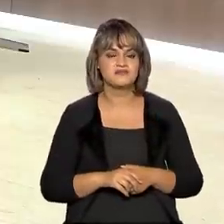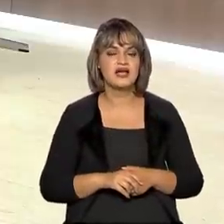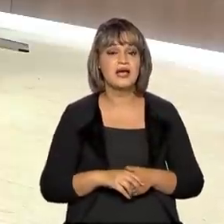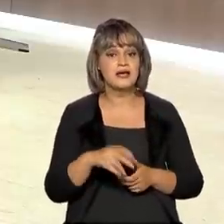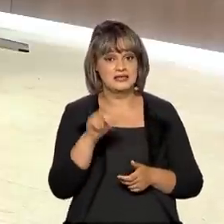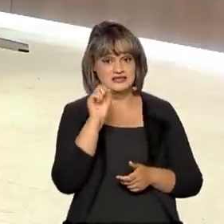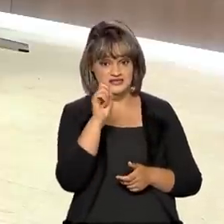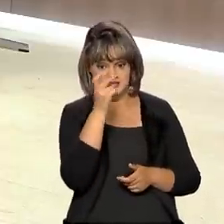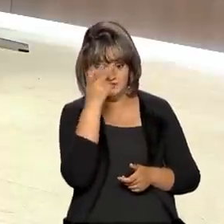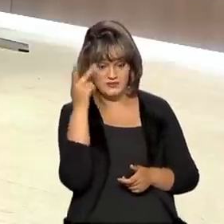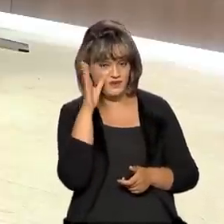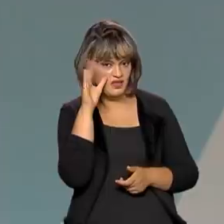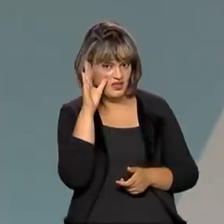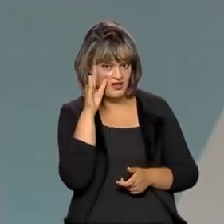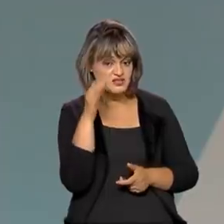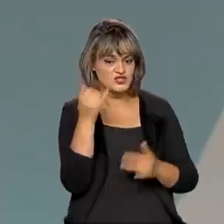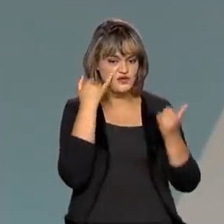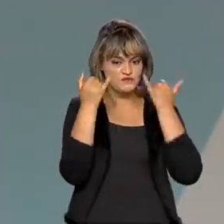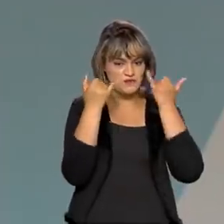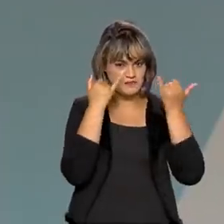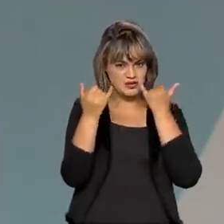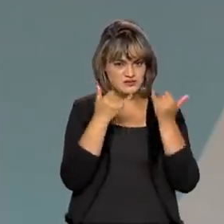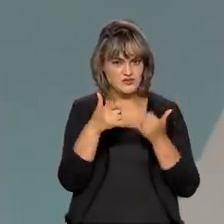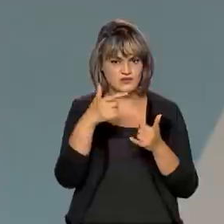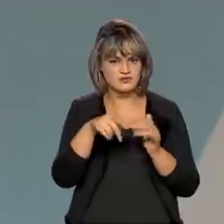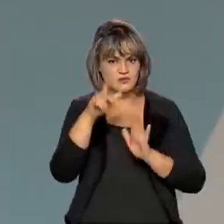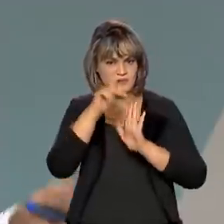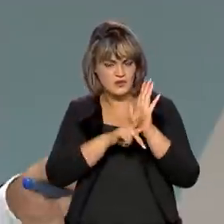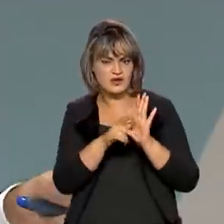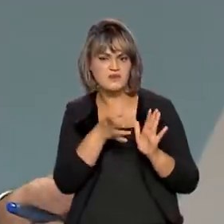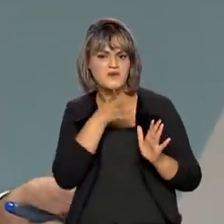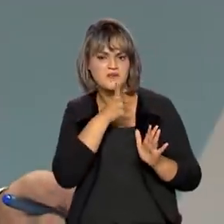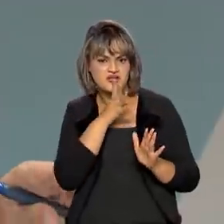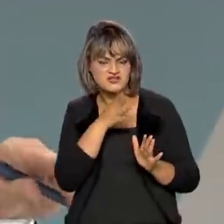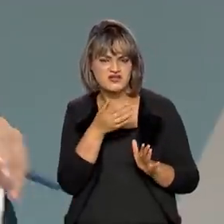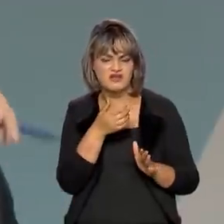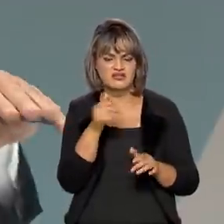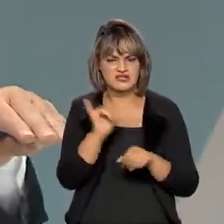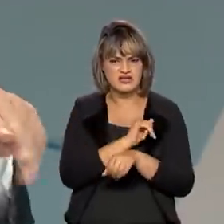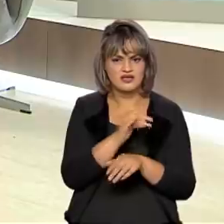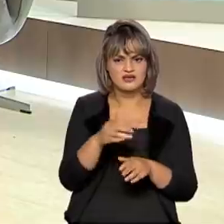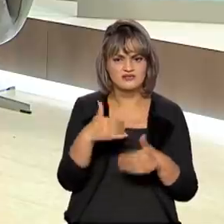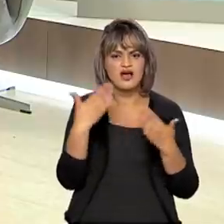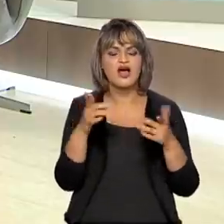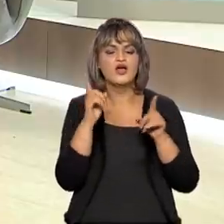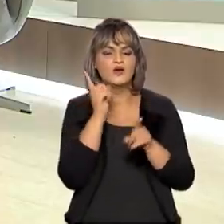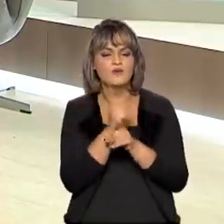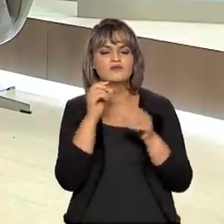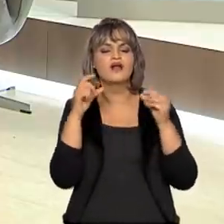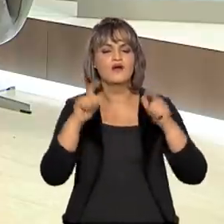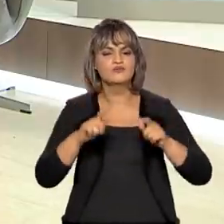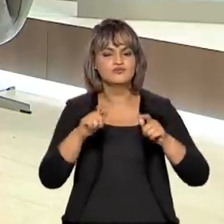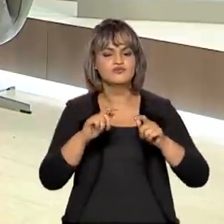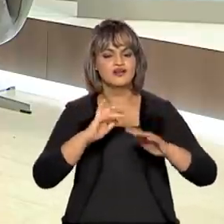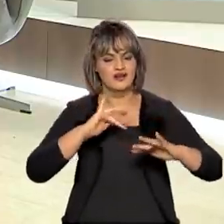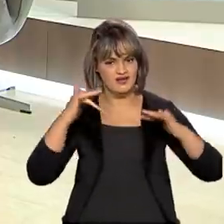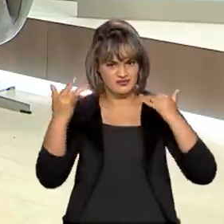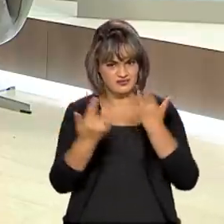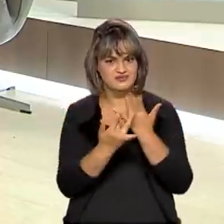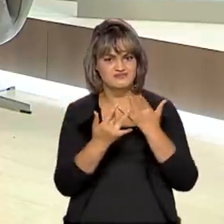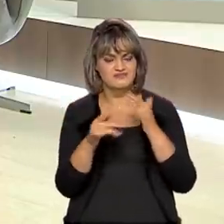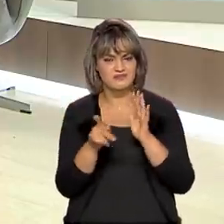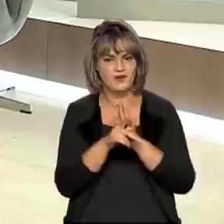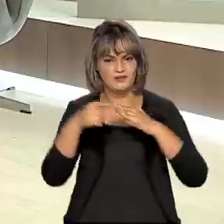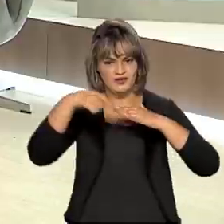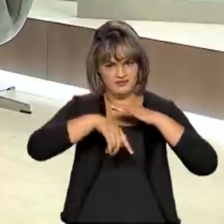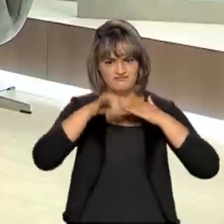ficou interessado em ter mais informações a partir do programa relativas a essa questão, é só buscar ali nas redes sociais do Ministério de Minas e